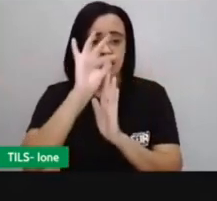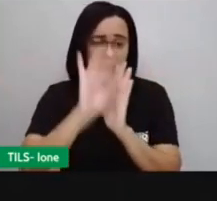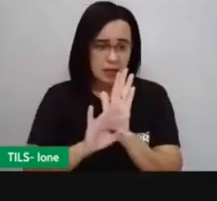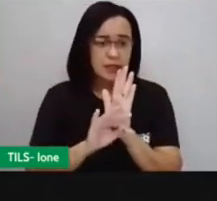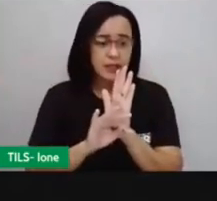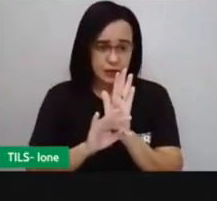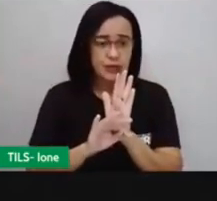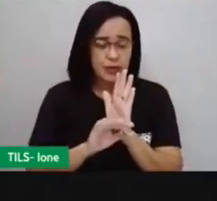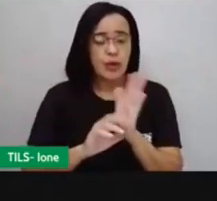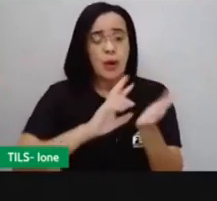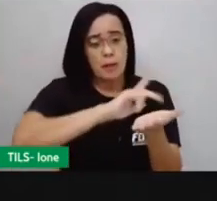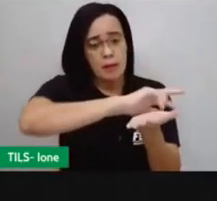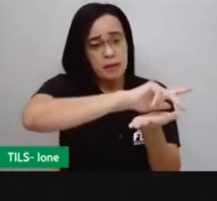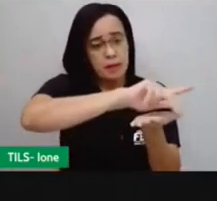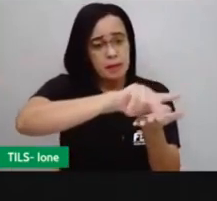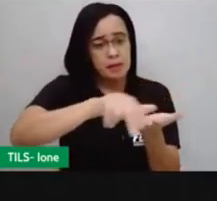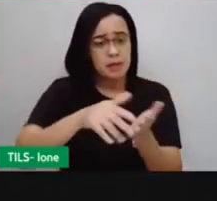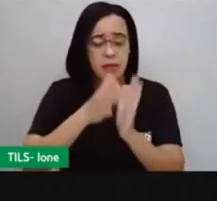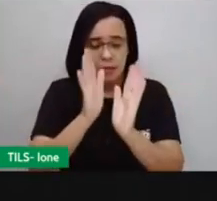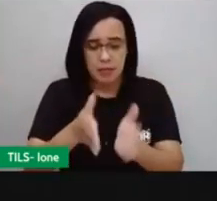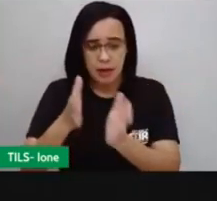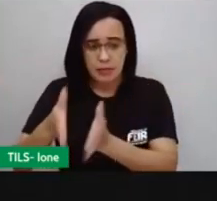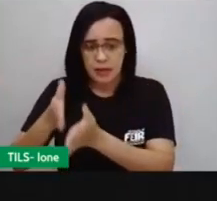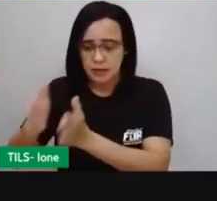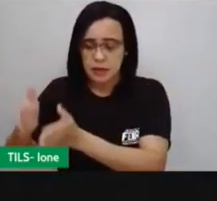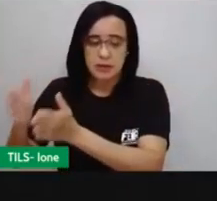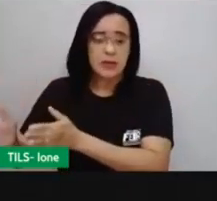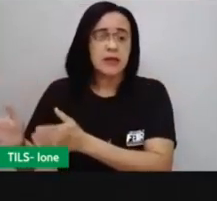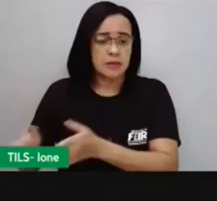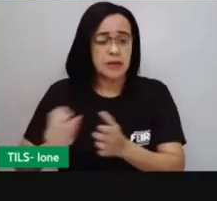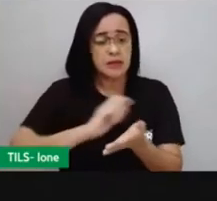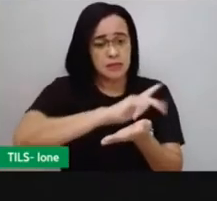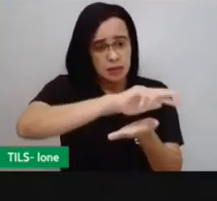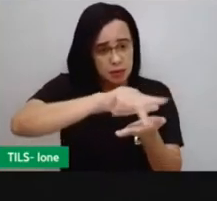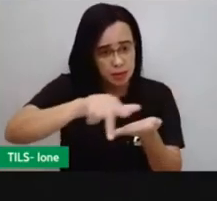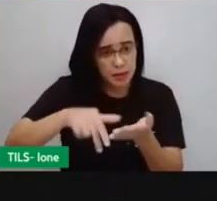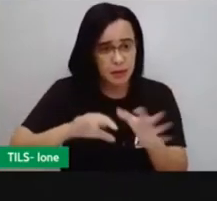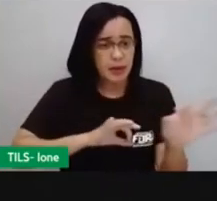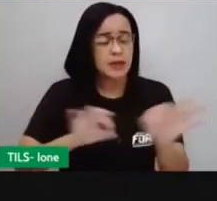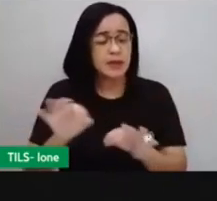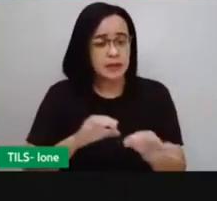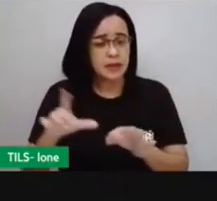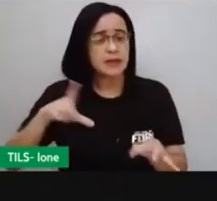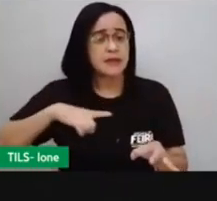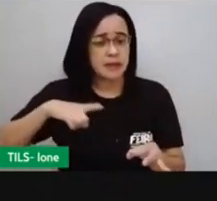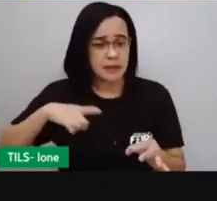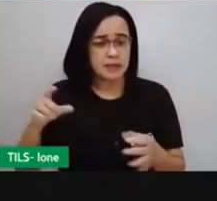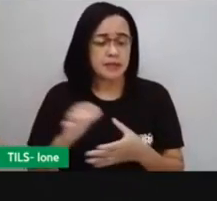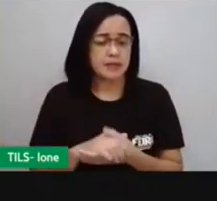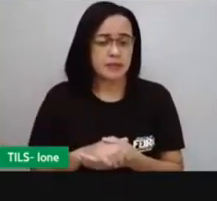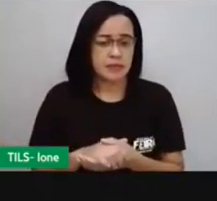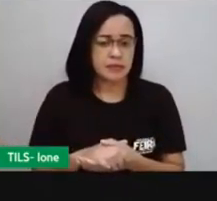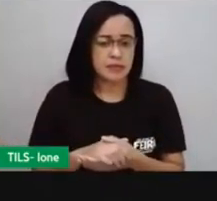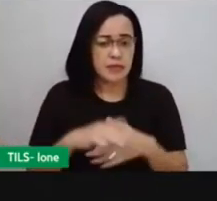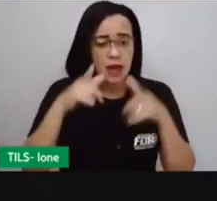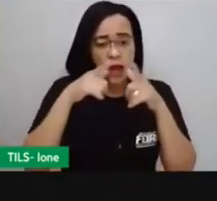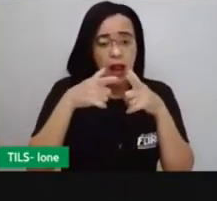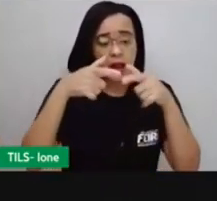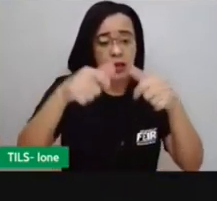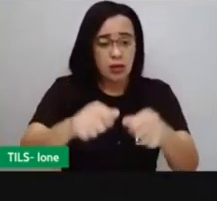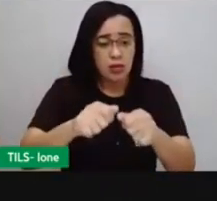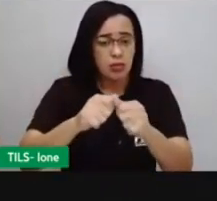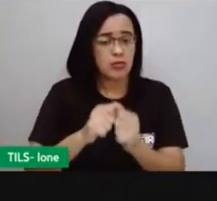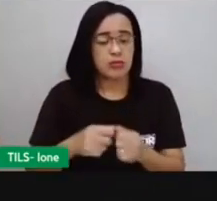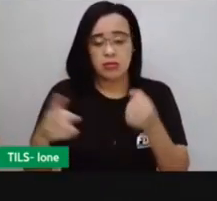formatos, em suas organizações aí variadas. E quando a gente fala em linguagem não verbal?